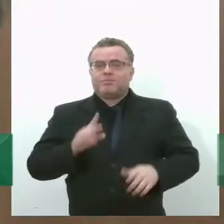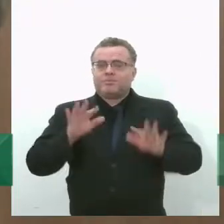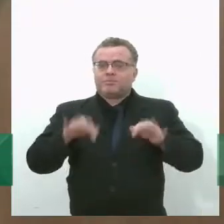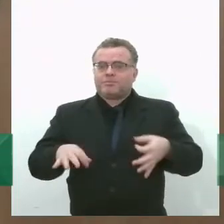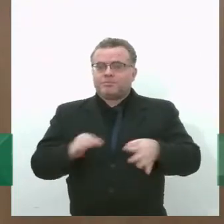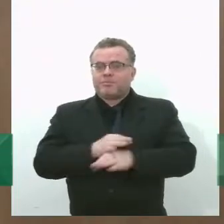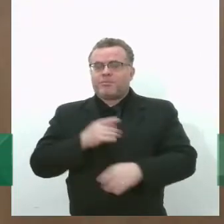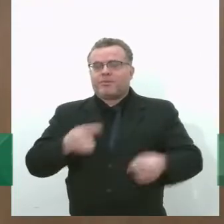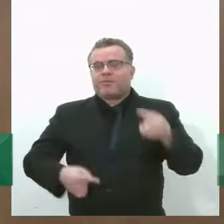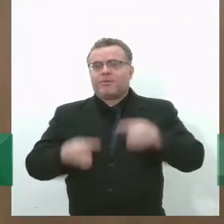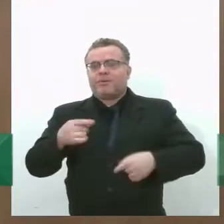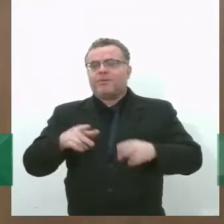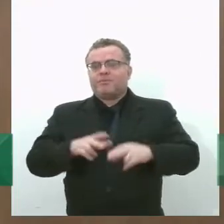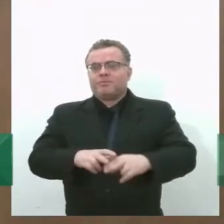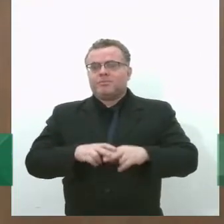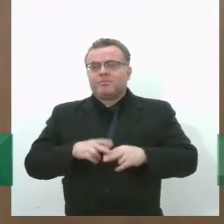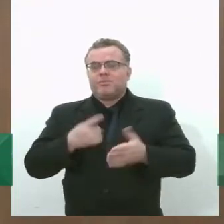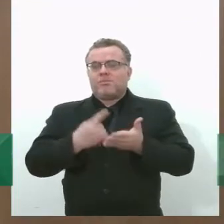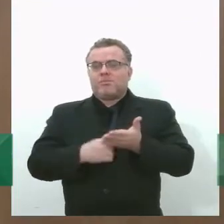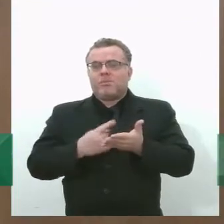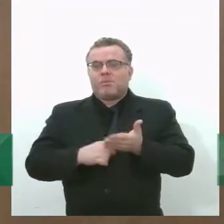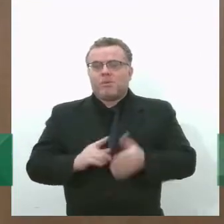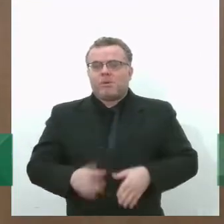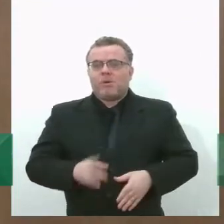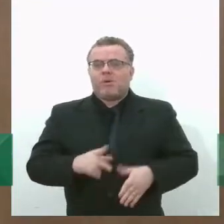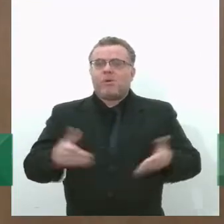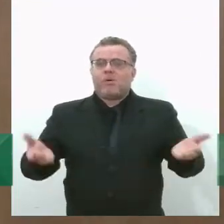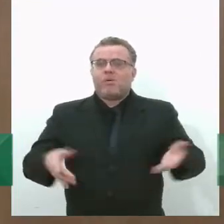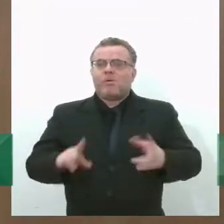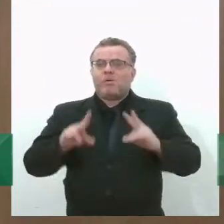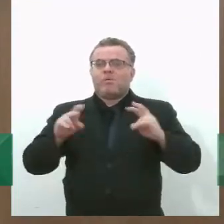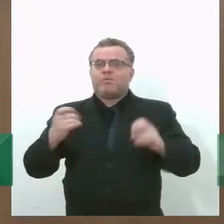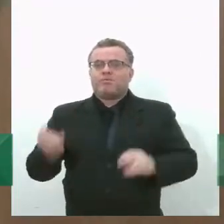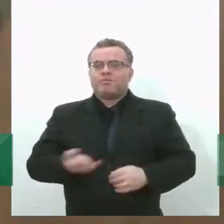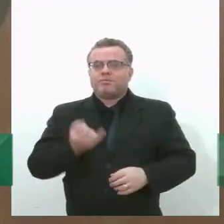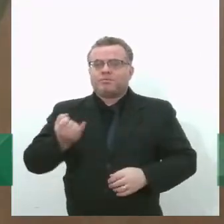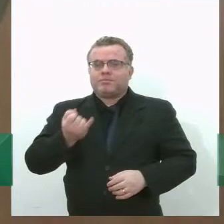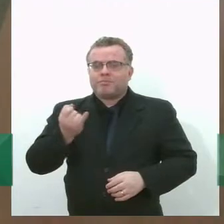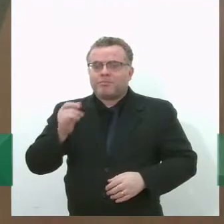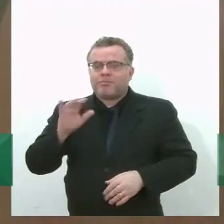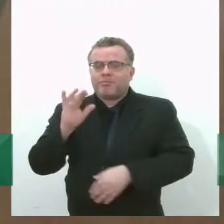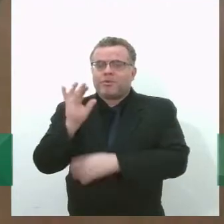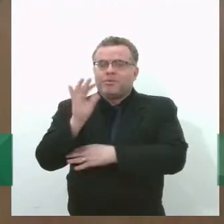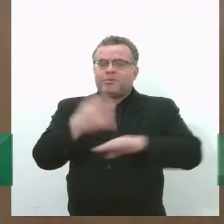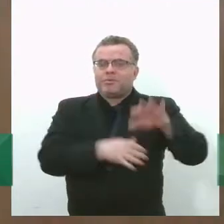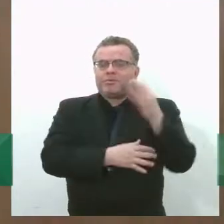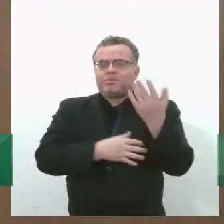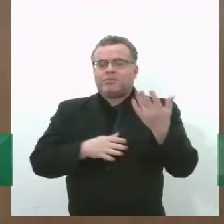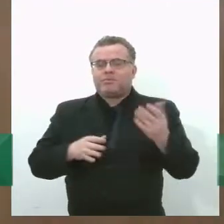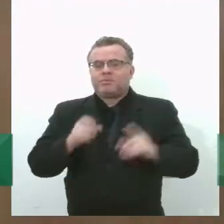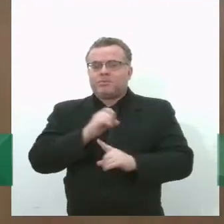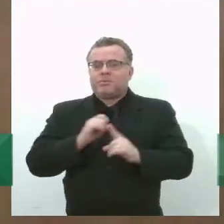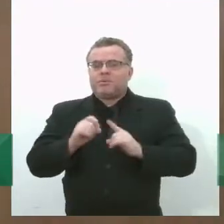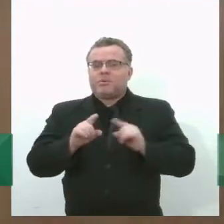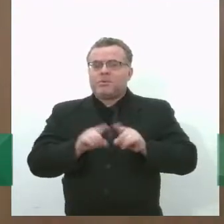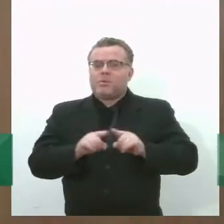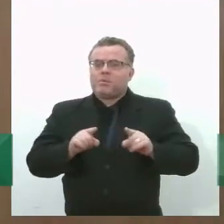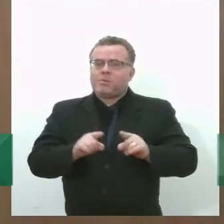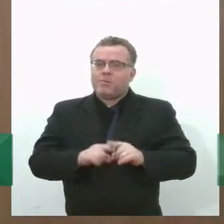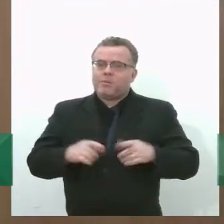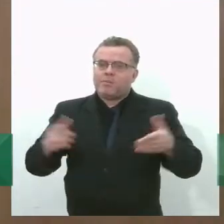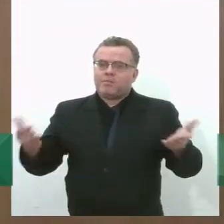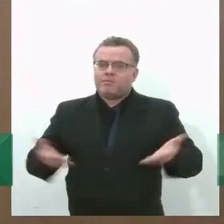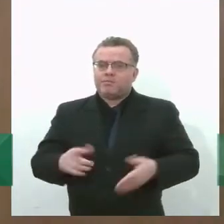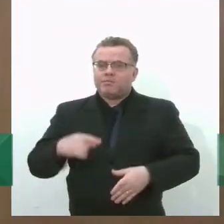e aí estamos dando continuidade a esse tema tão importante para o meio ambiente e para toda a sociedade. Hoje, vamos